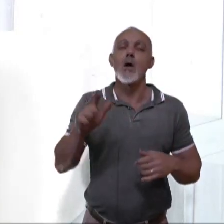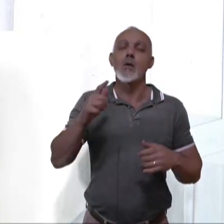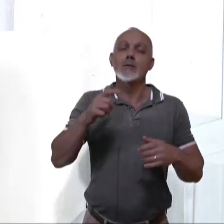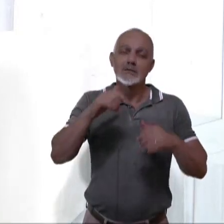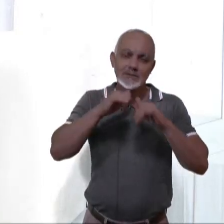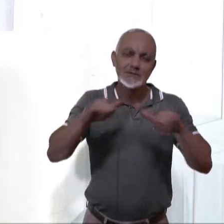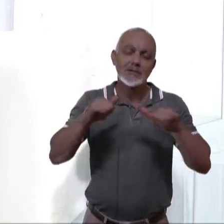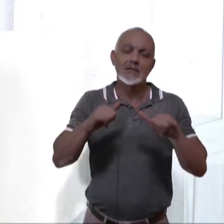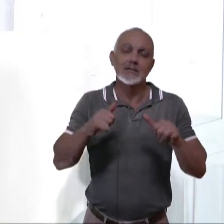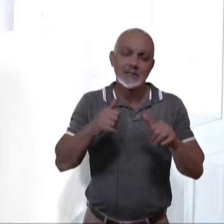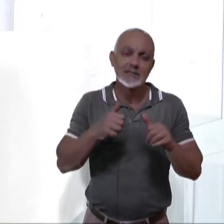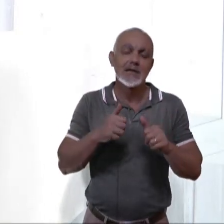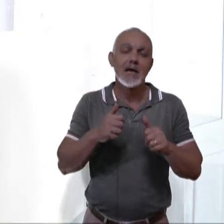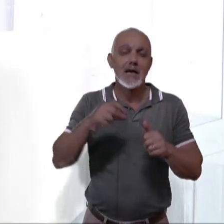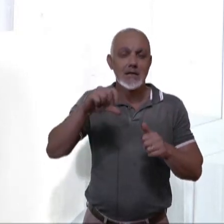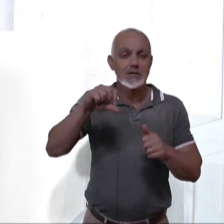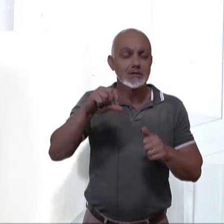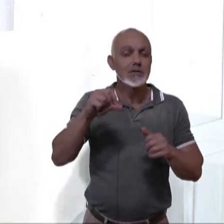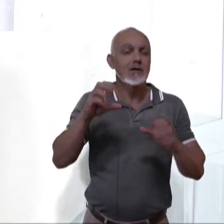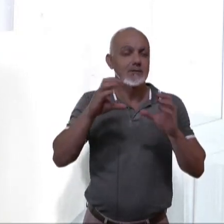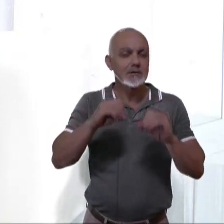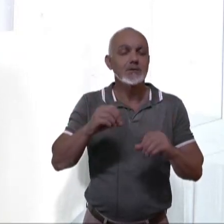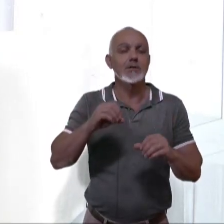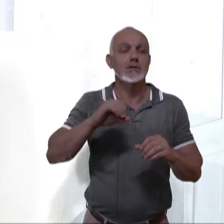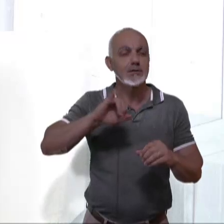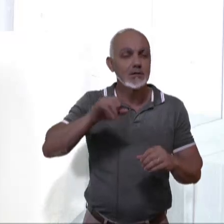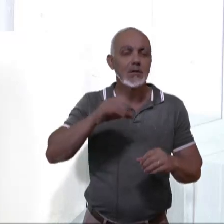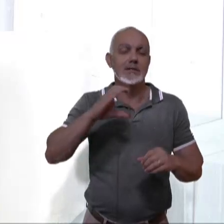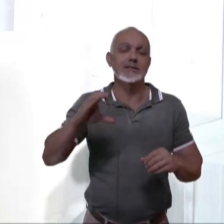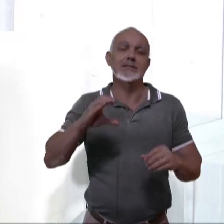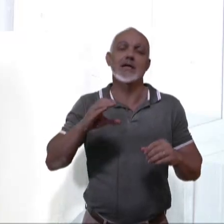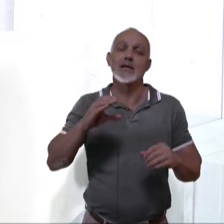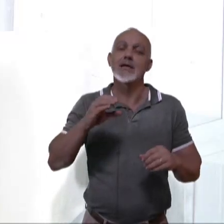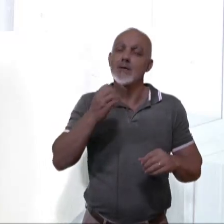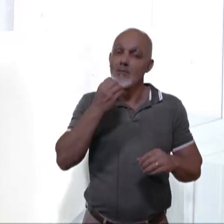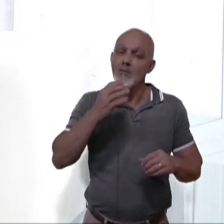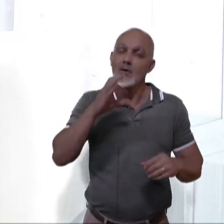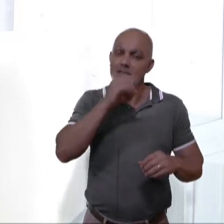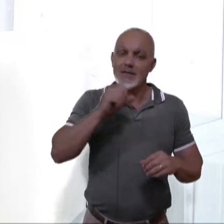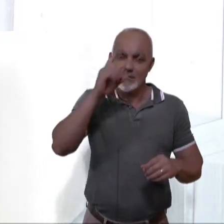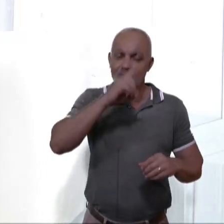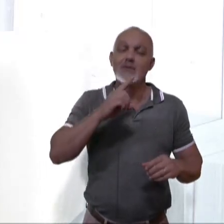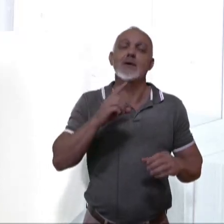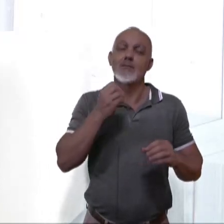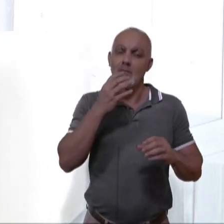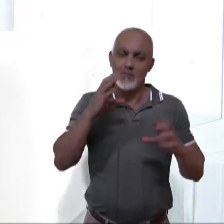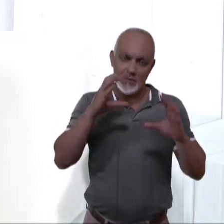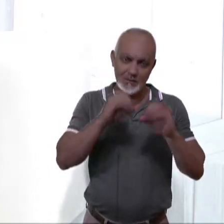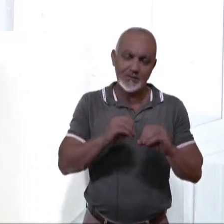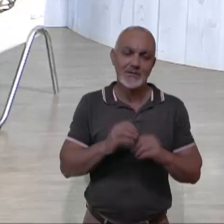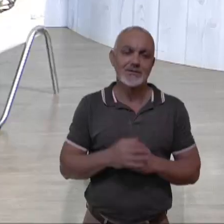notícias, você acompanha às 9 da noite no Jornal da Cultura. Um ótimo fim de semana pra você e uma ótima noite!